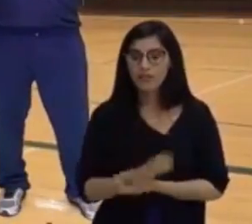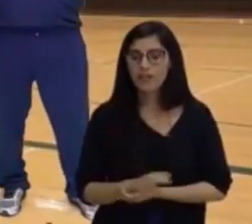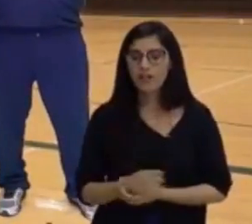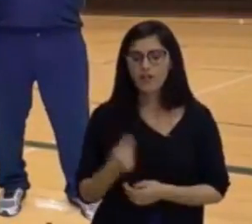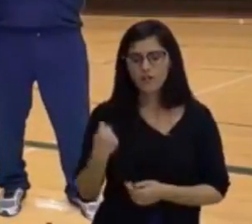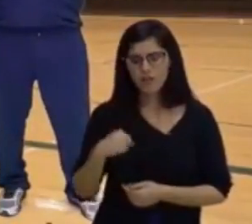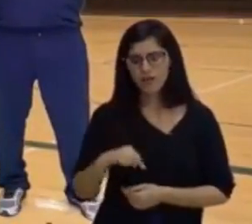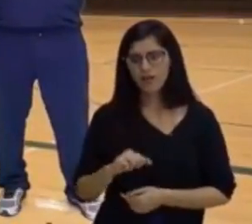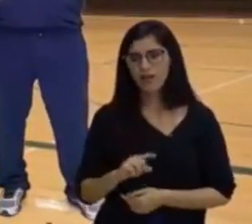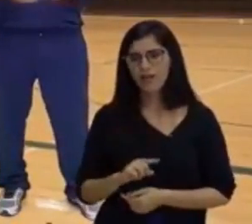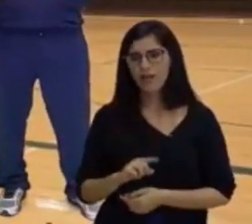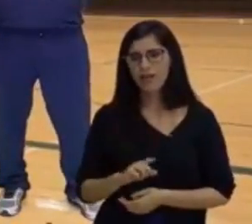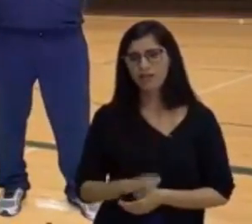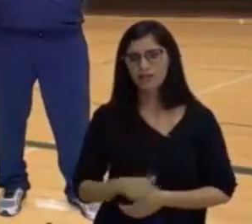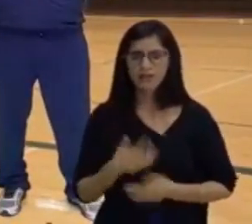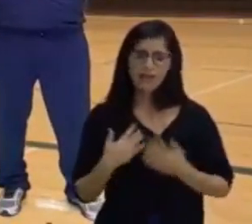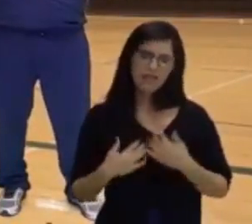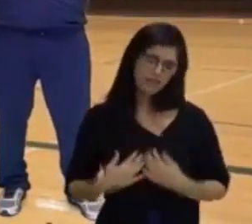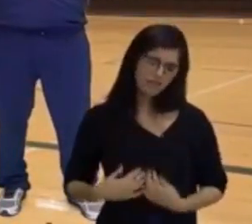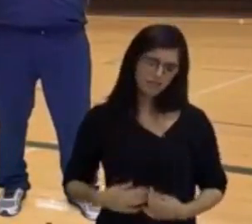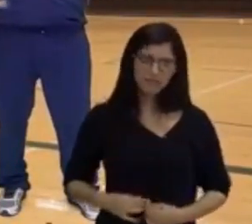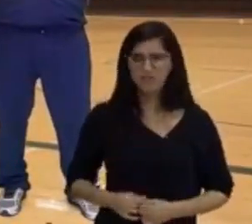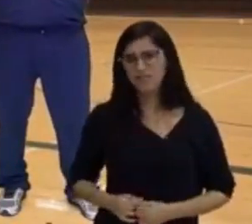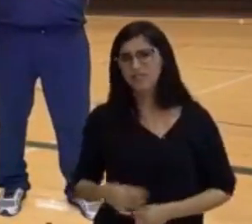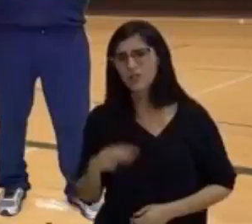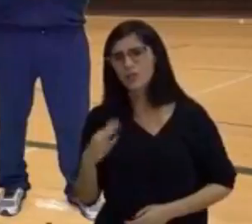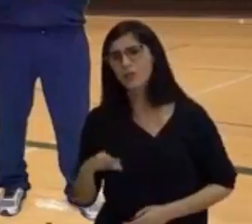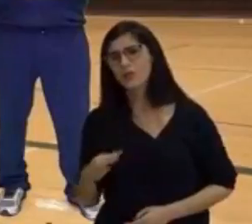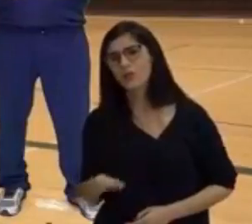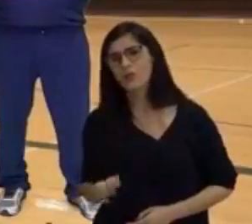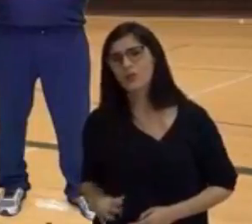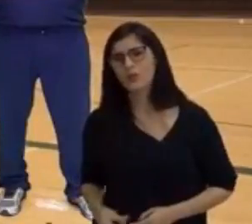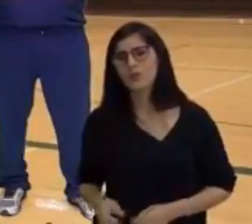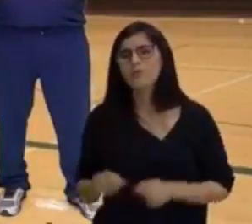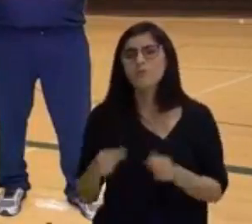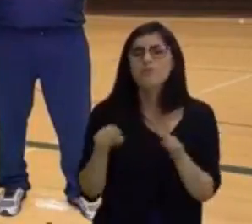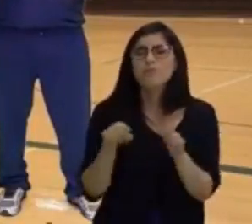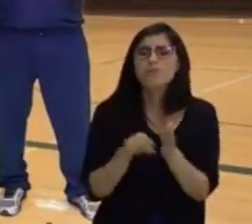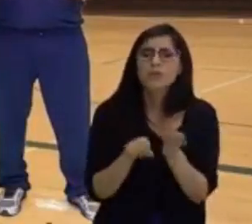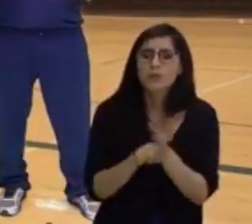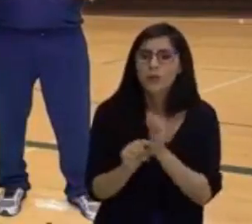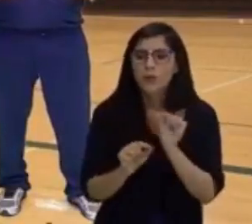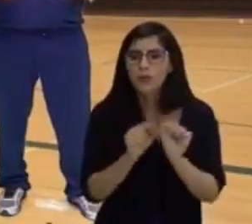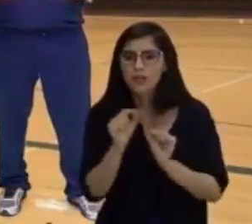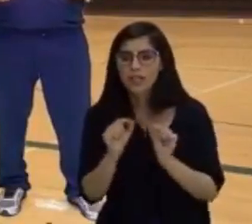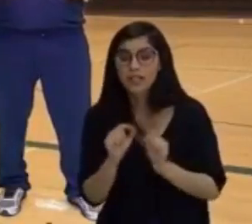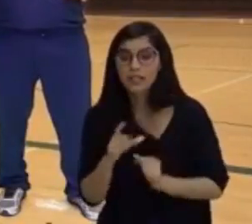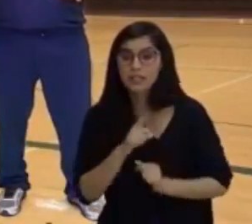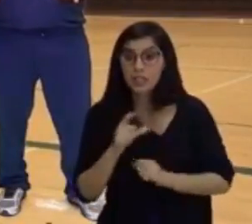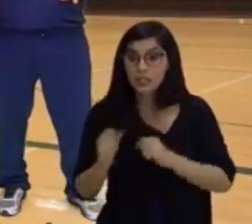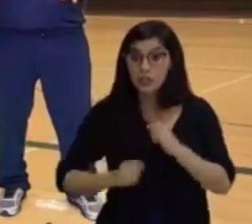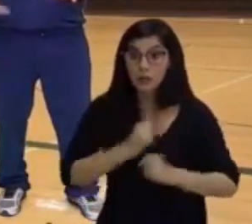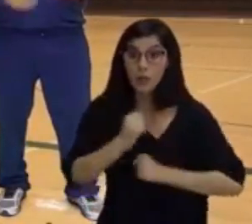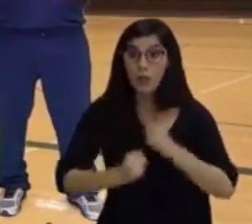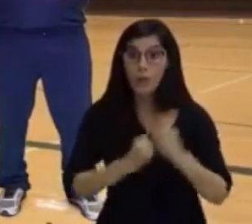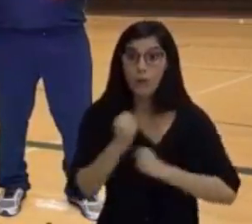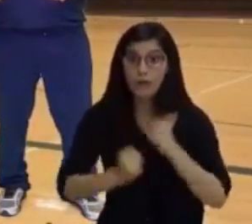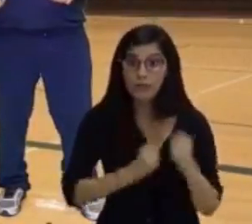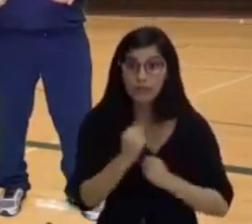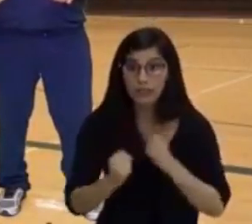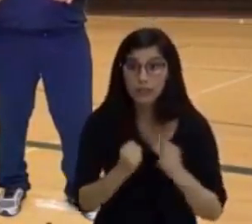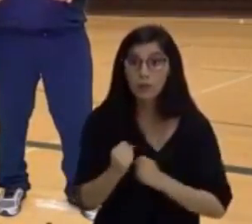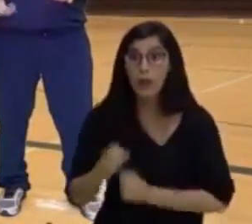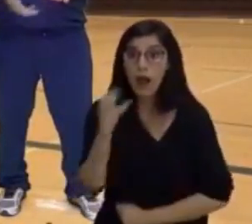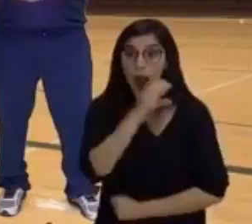cabisbaixo, veio todo mal, né? E perguntou o quê? Ele falou que ele tinha corrido muito rápido e